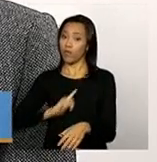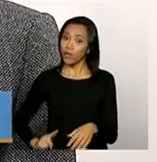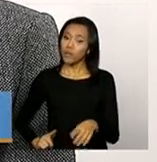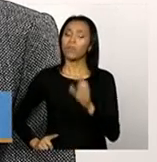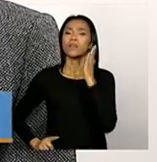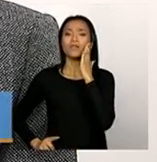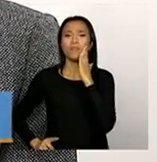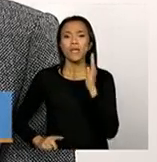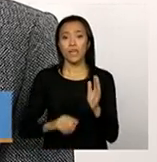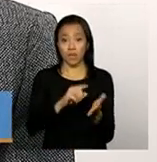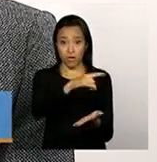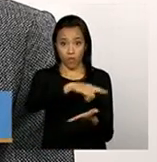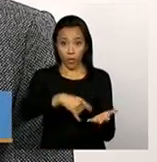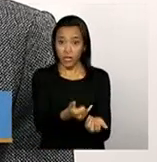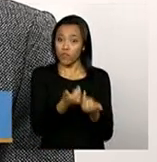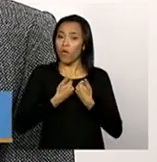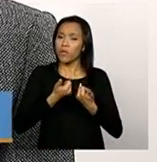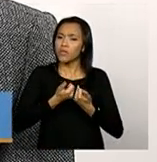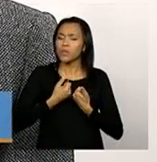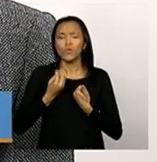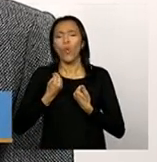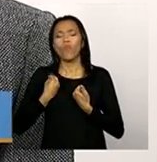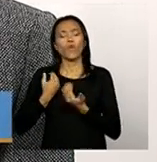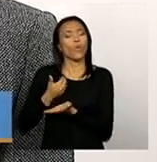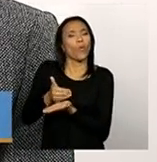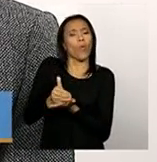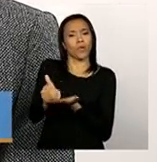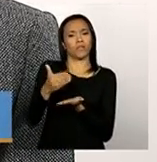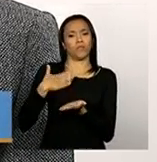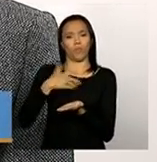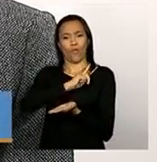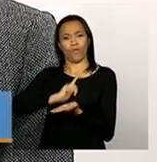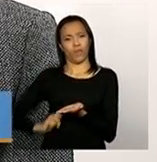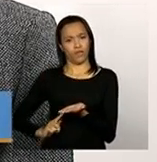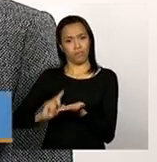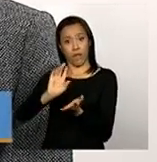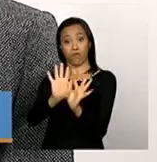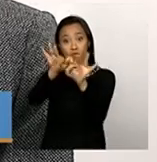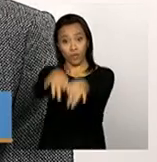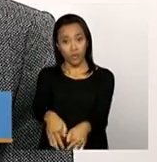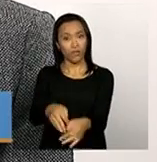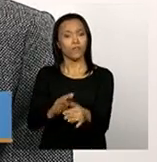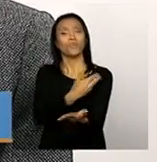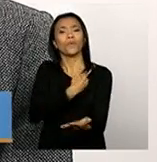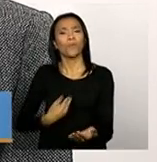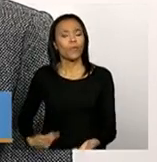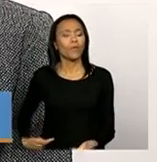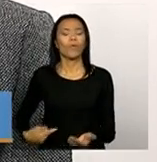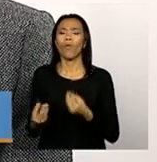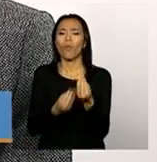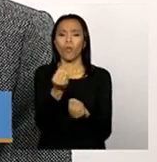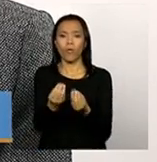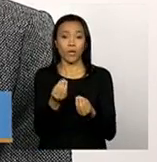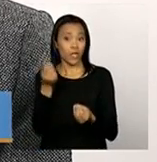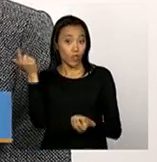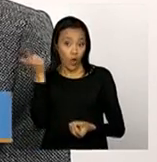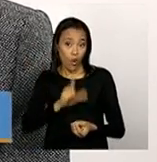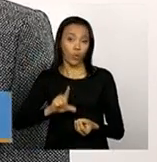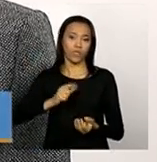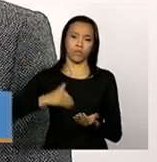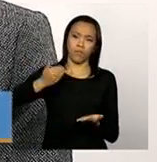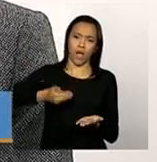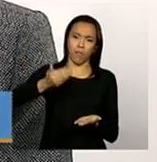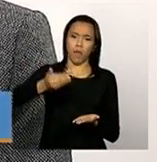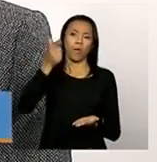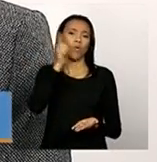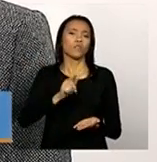dados do Suas no momento em eles iniciaram o governo e perceber aí as mudanças, os avanços que foram construídos ao